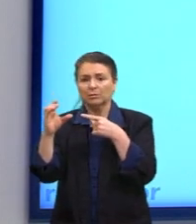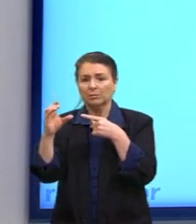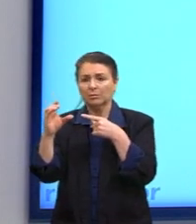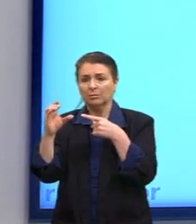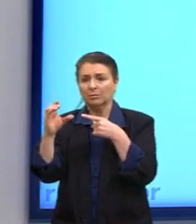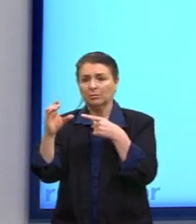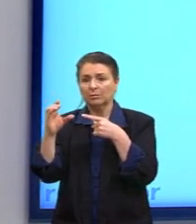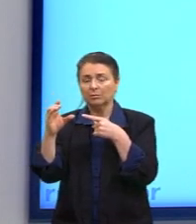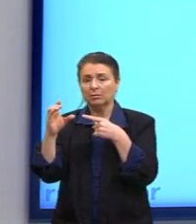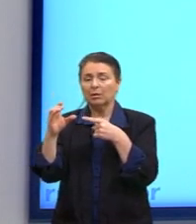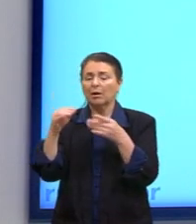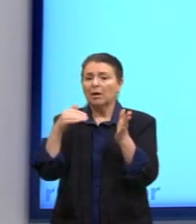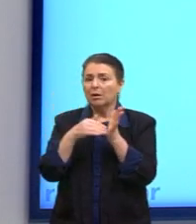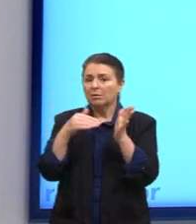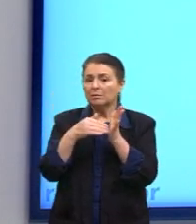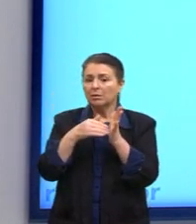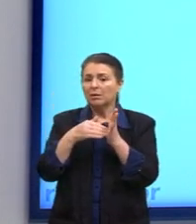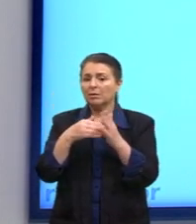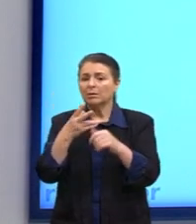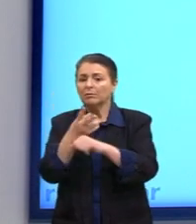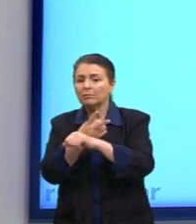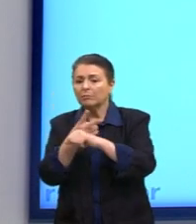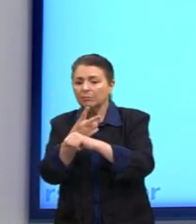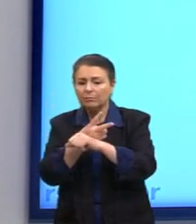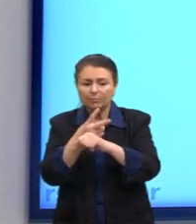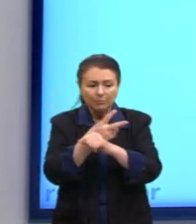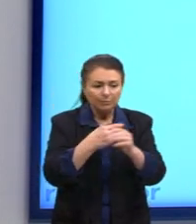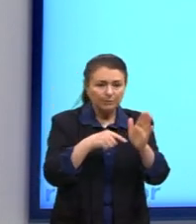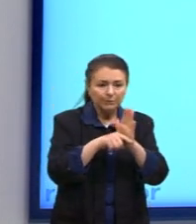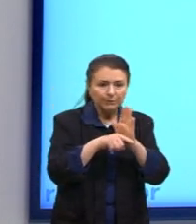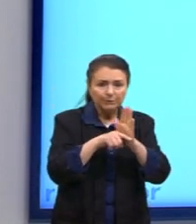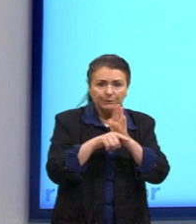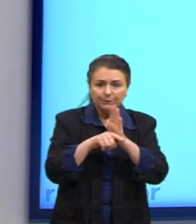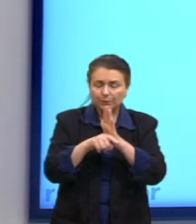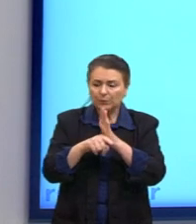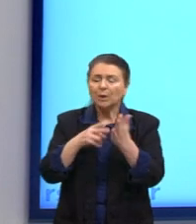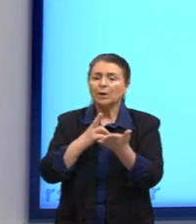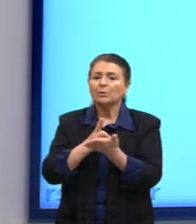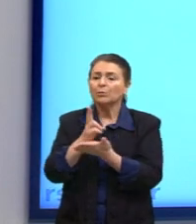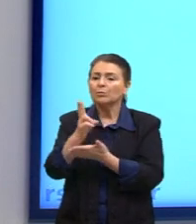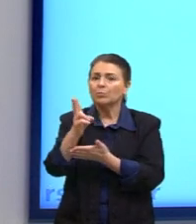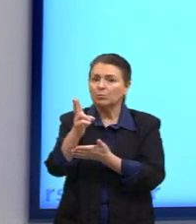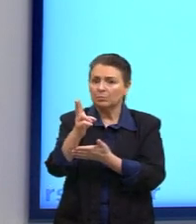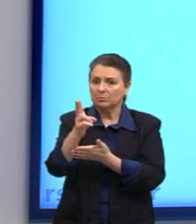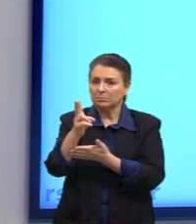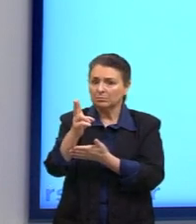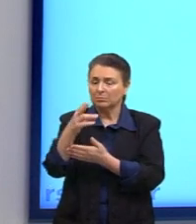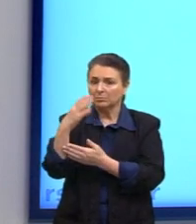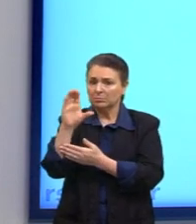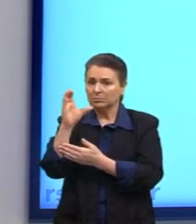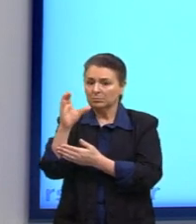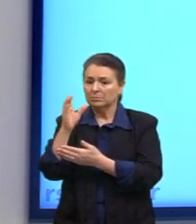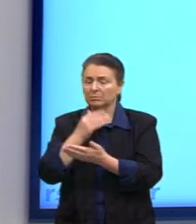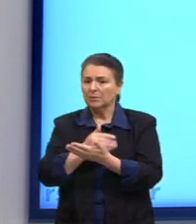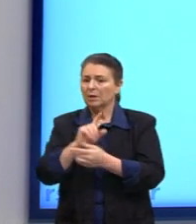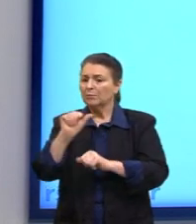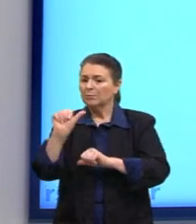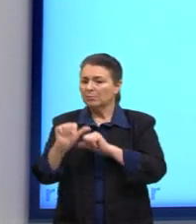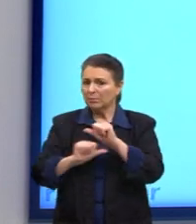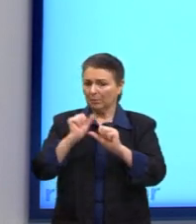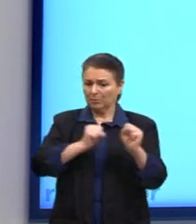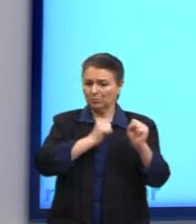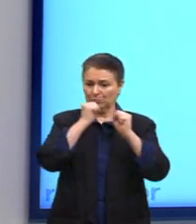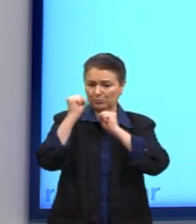ele for, se ele for verificável. Sendo verificável, permanece o enunciado científico, para o tornar mais potente.